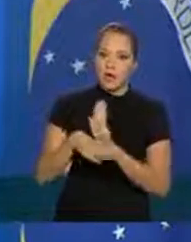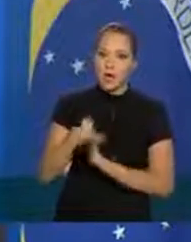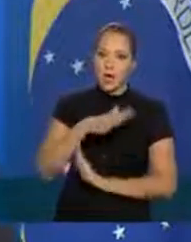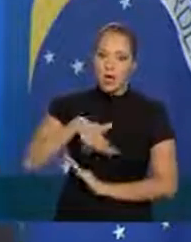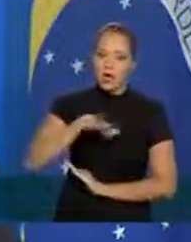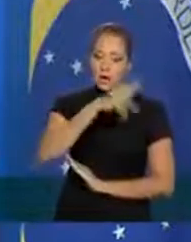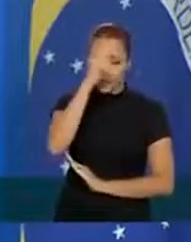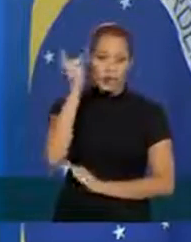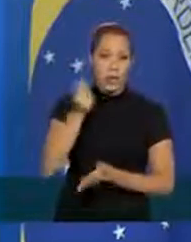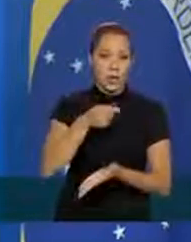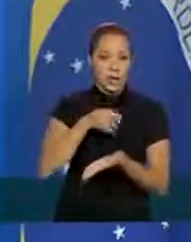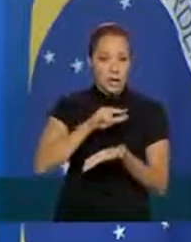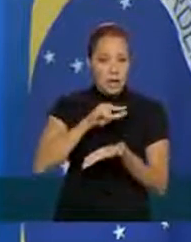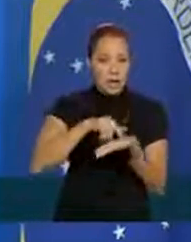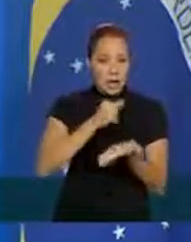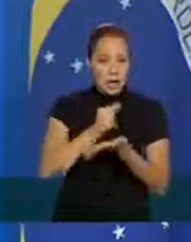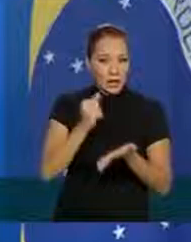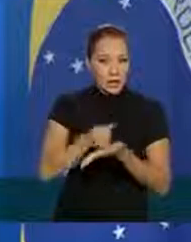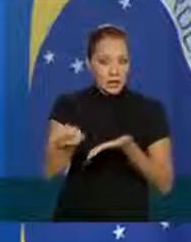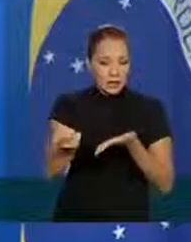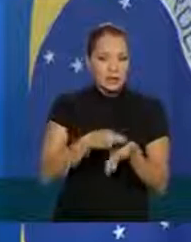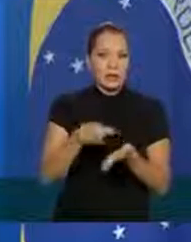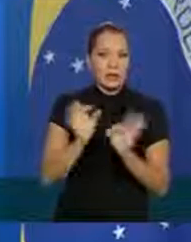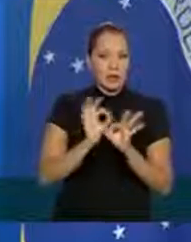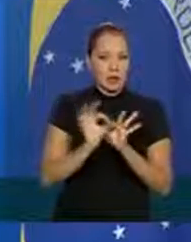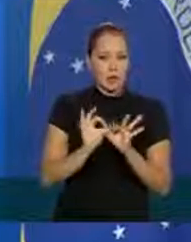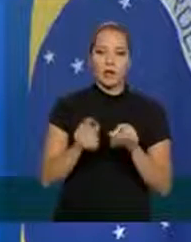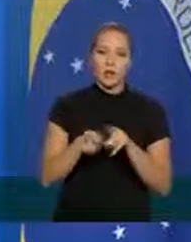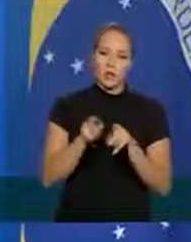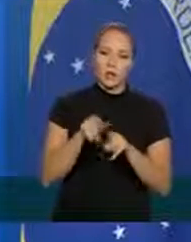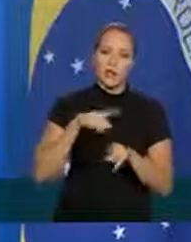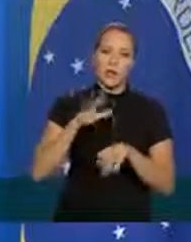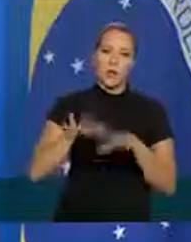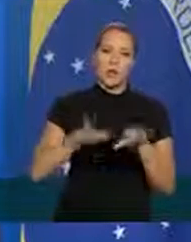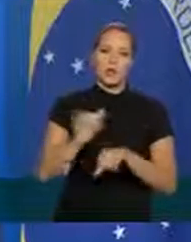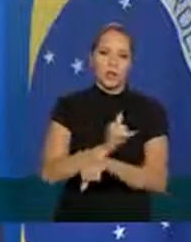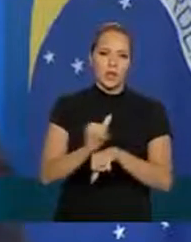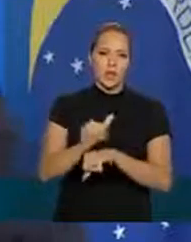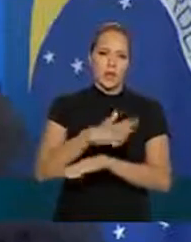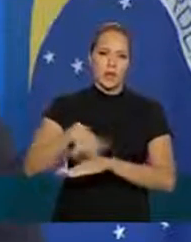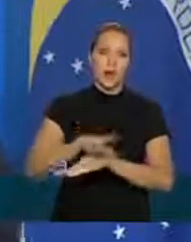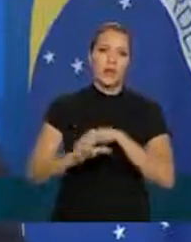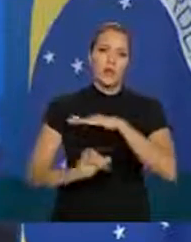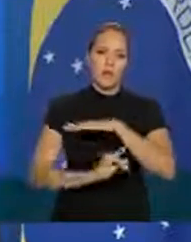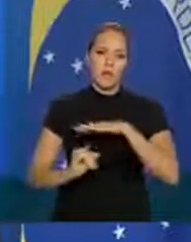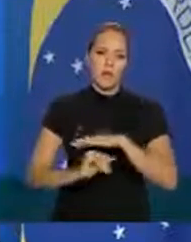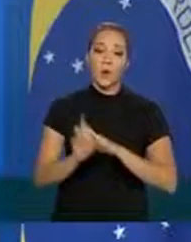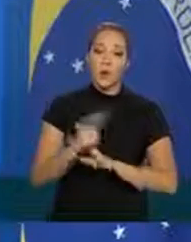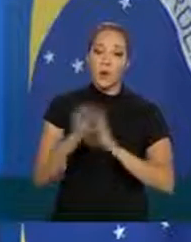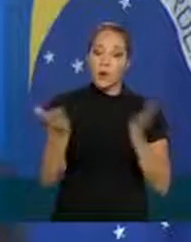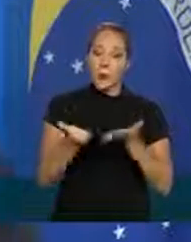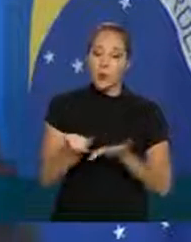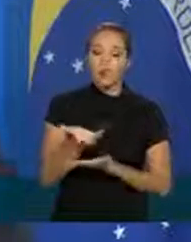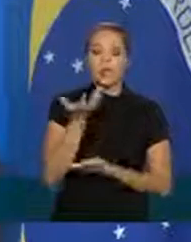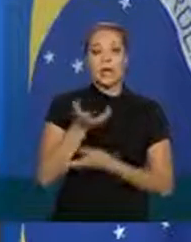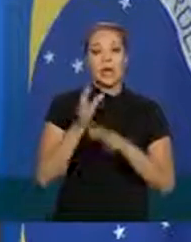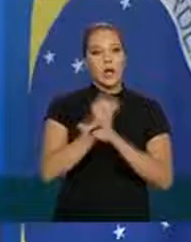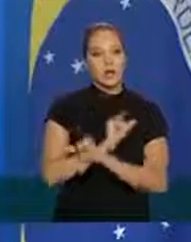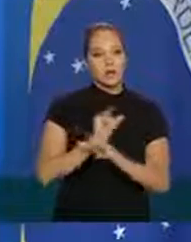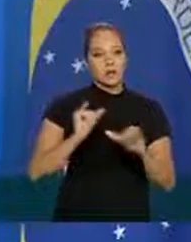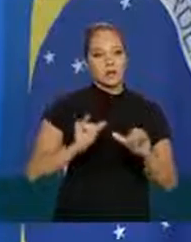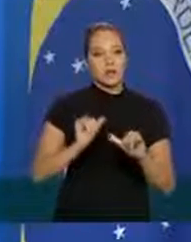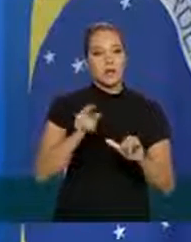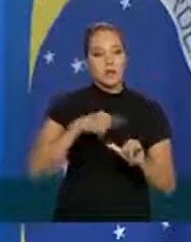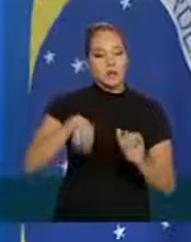informal e também estamos está em estudo também algumas medidas para o setor informal mas hoje nós queremos anunciar esse